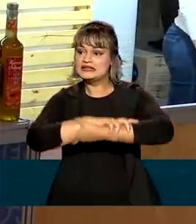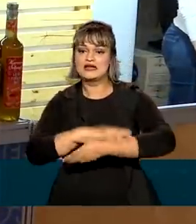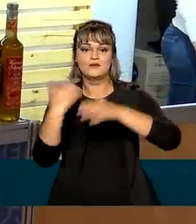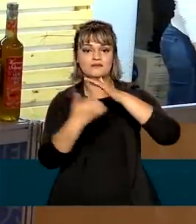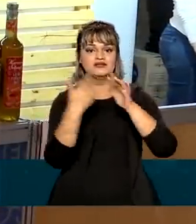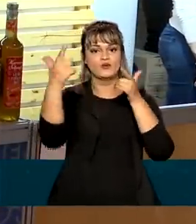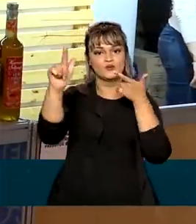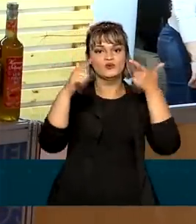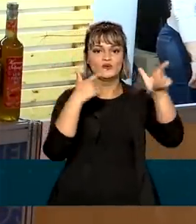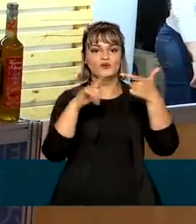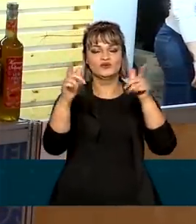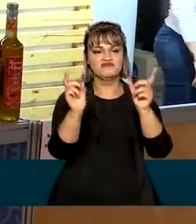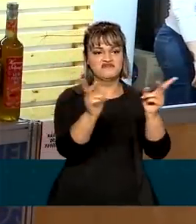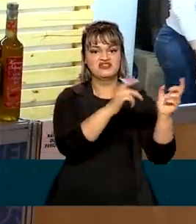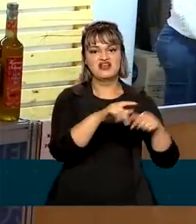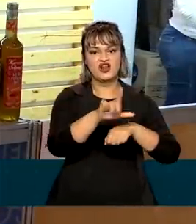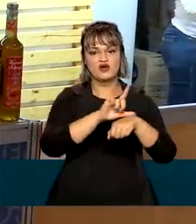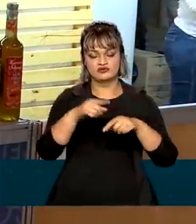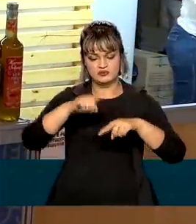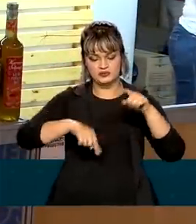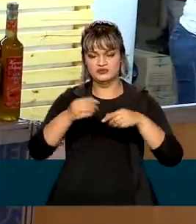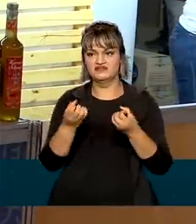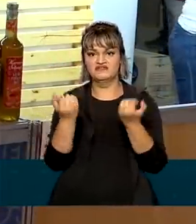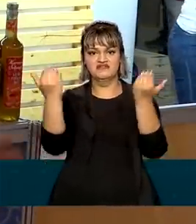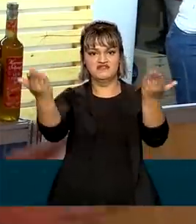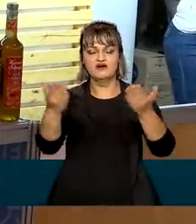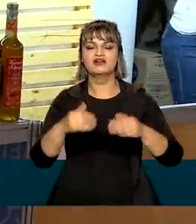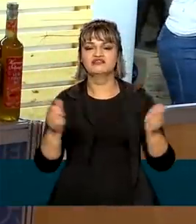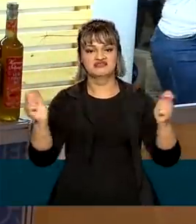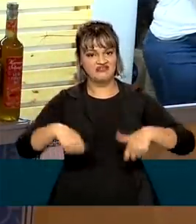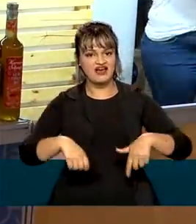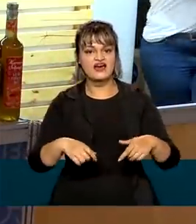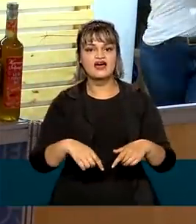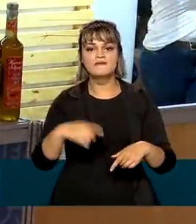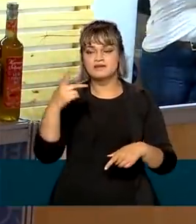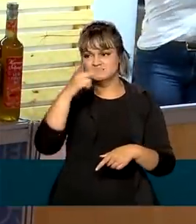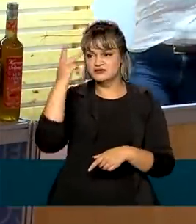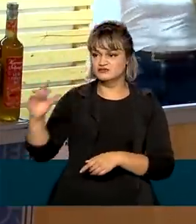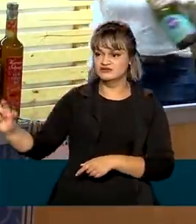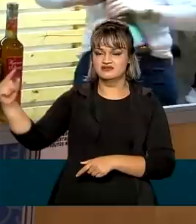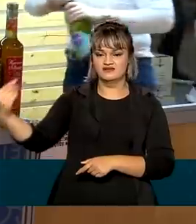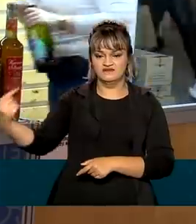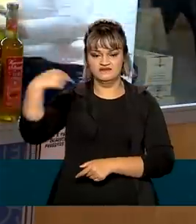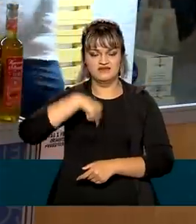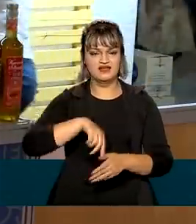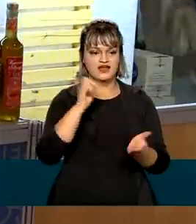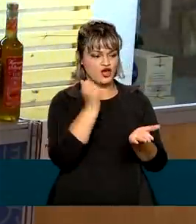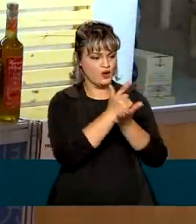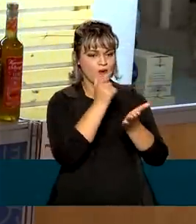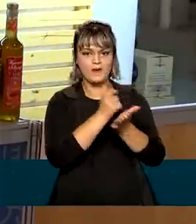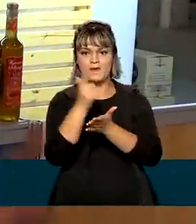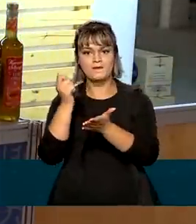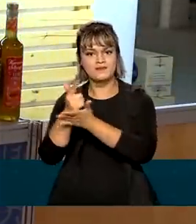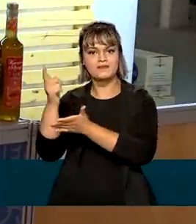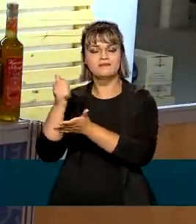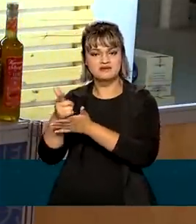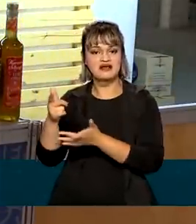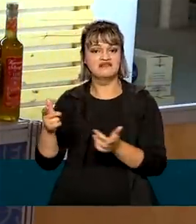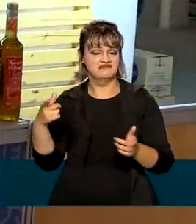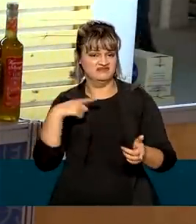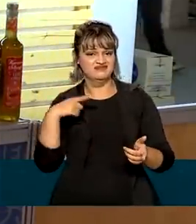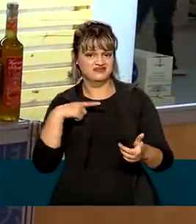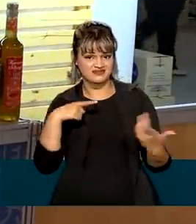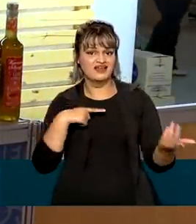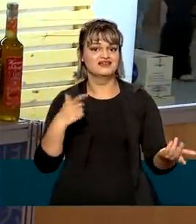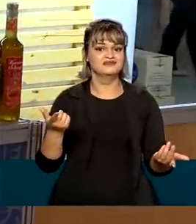que revendem o produto em lojas, sem contar o consumidor final, que compra o